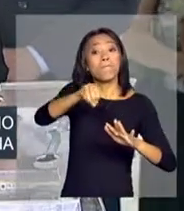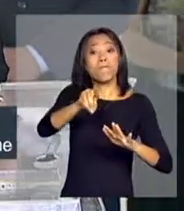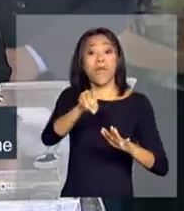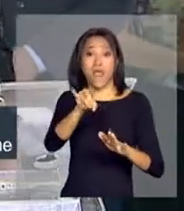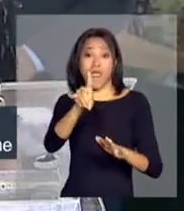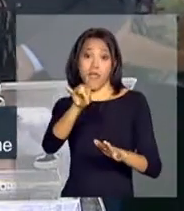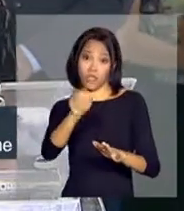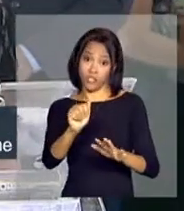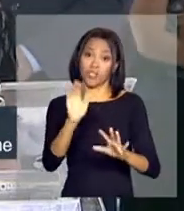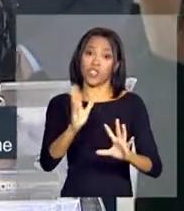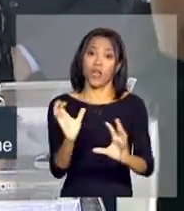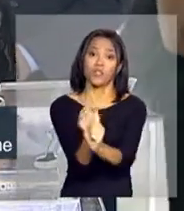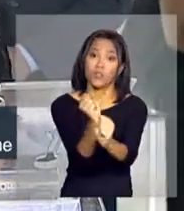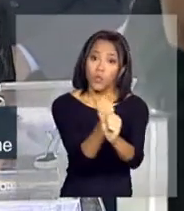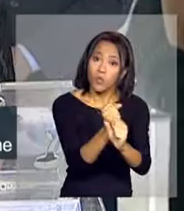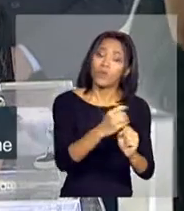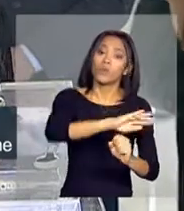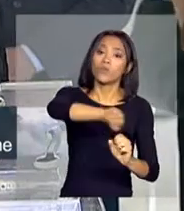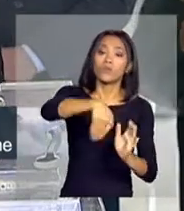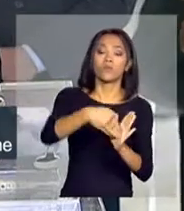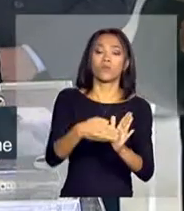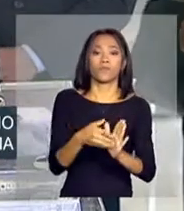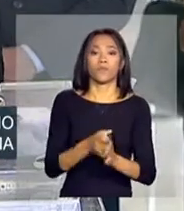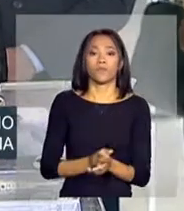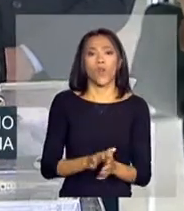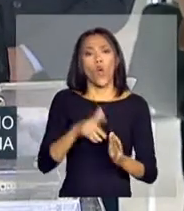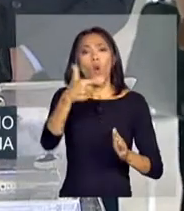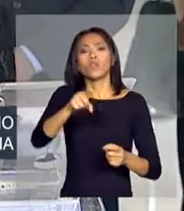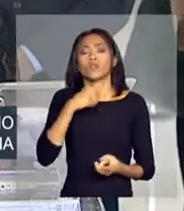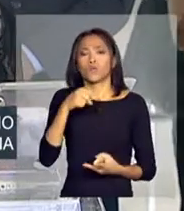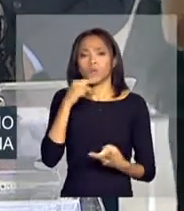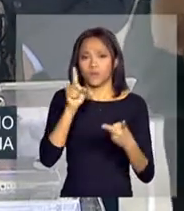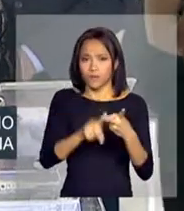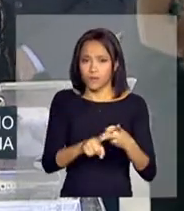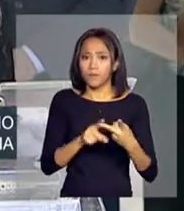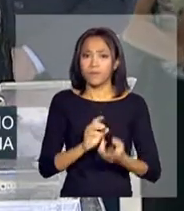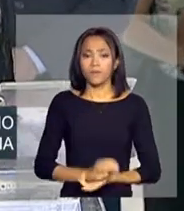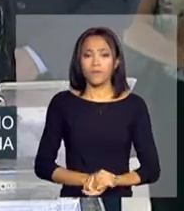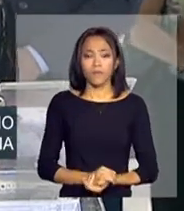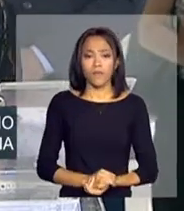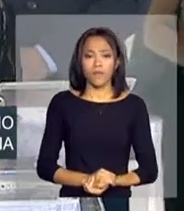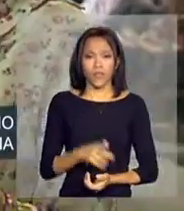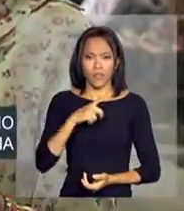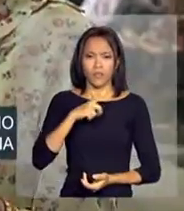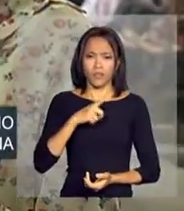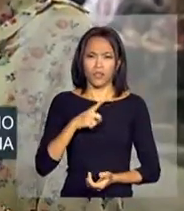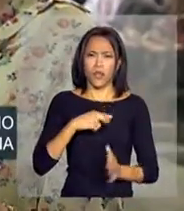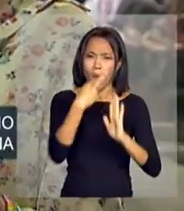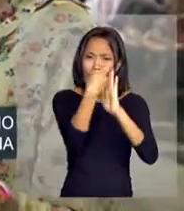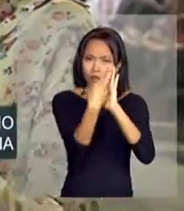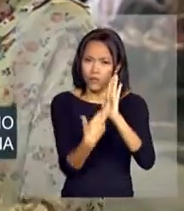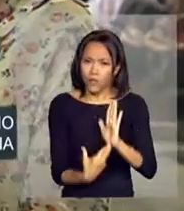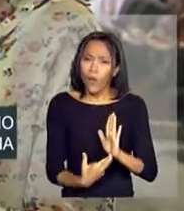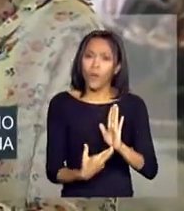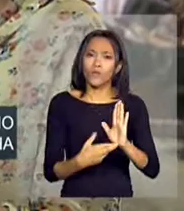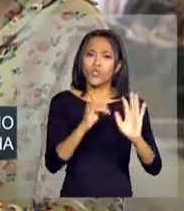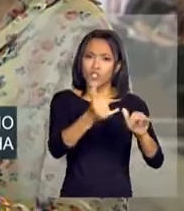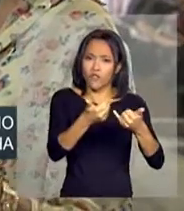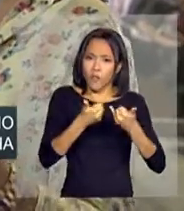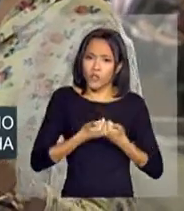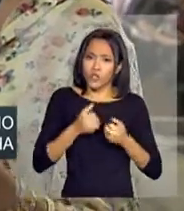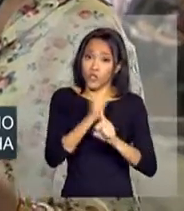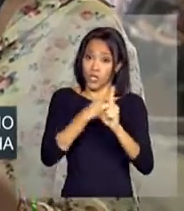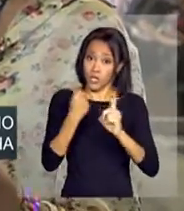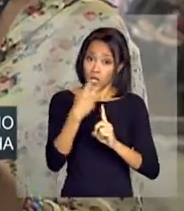o benefício. Ah, já agora? Agora, outra dúvida, tem um relatório de informações sociais no site de